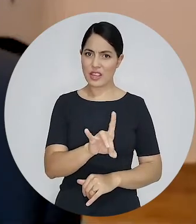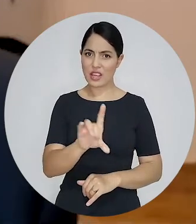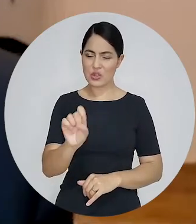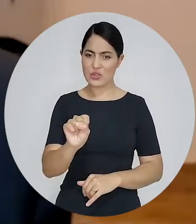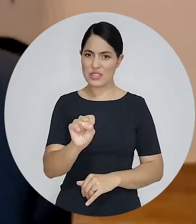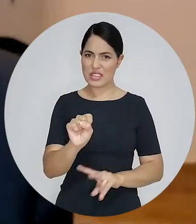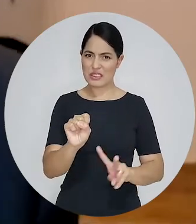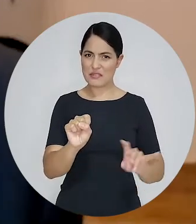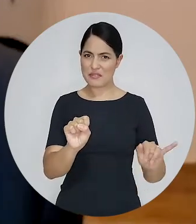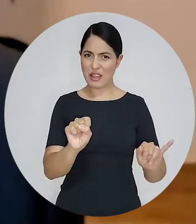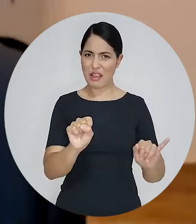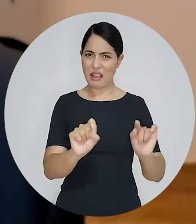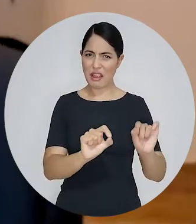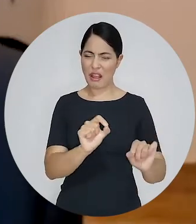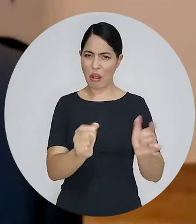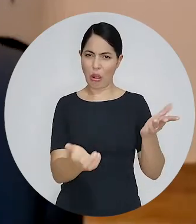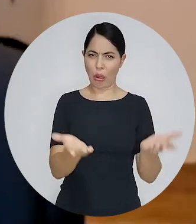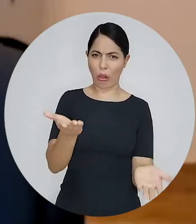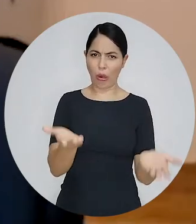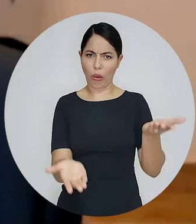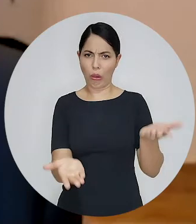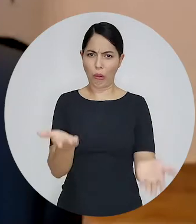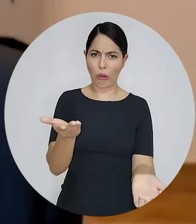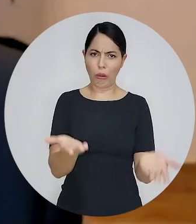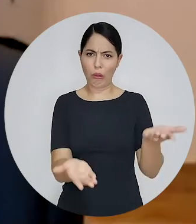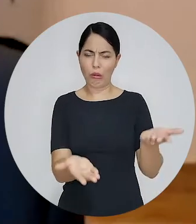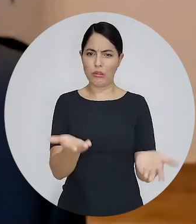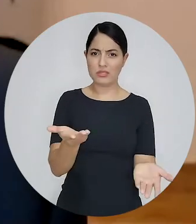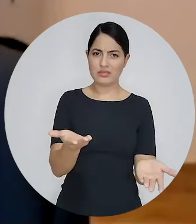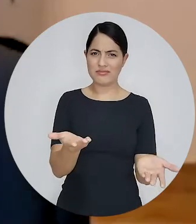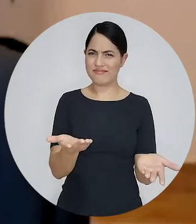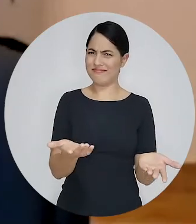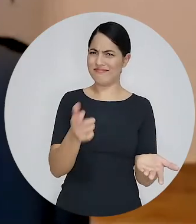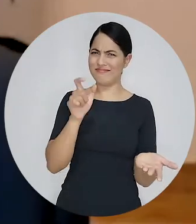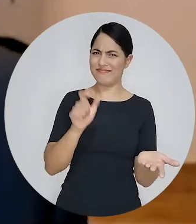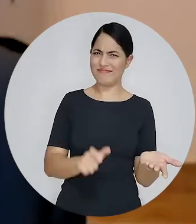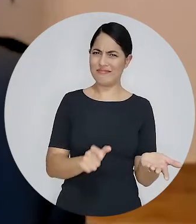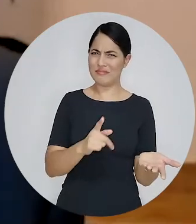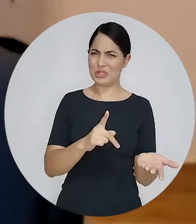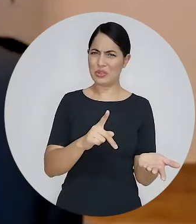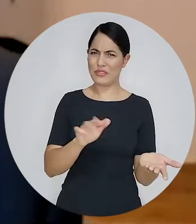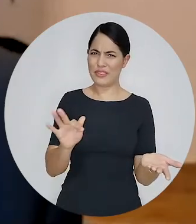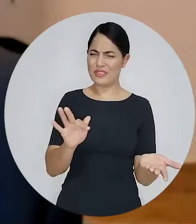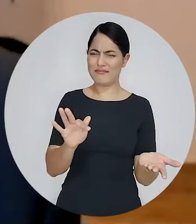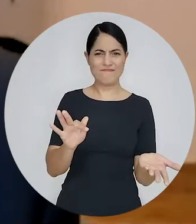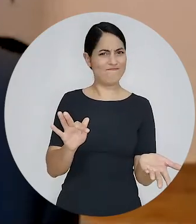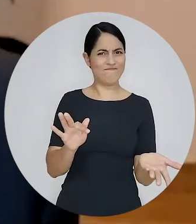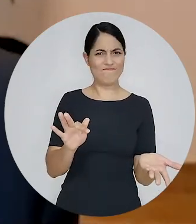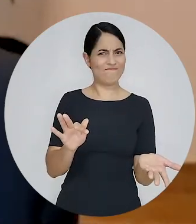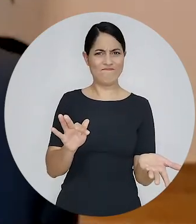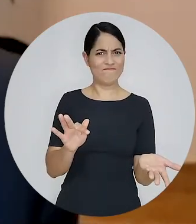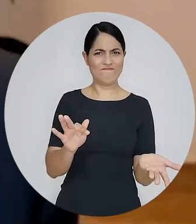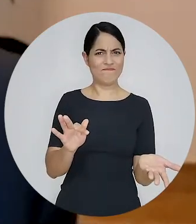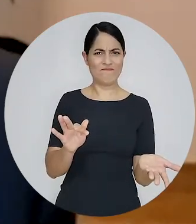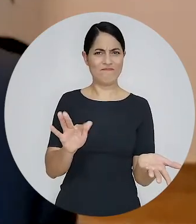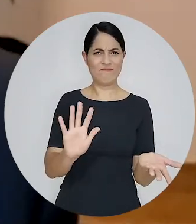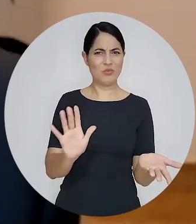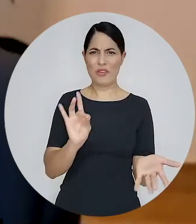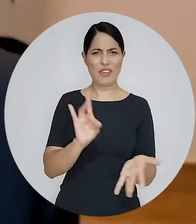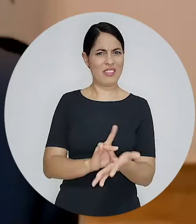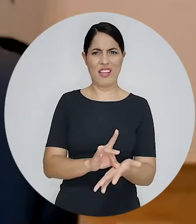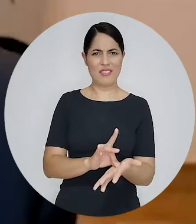dividendos e que isso traz um desequilíbrio na tributação das pessoas físicas não é